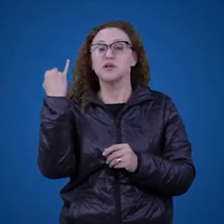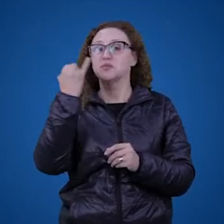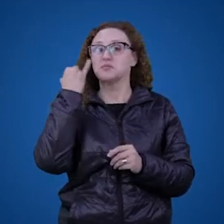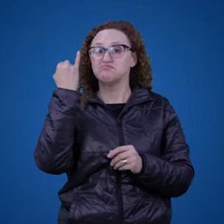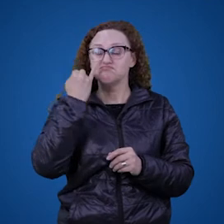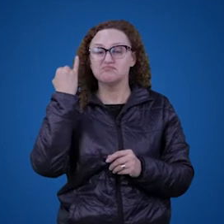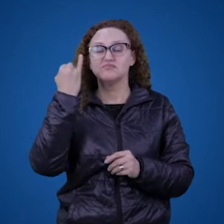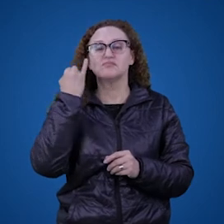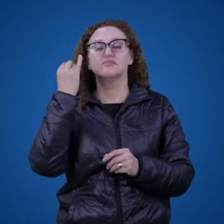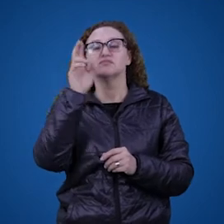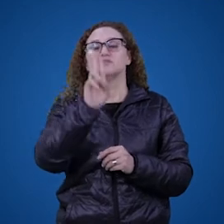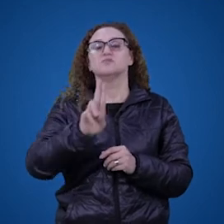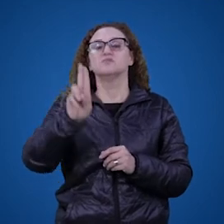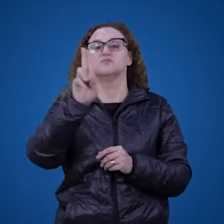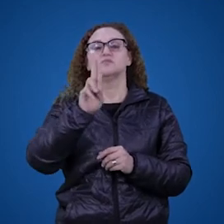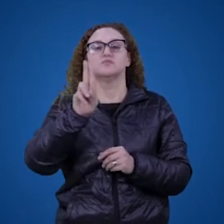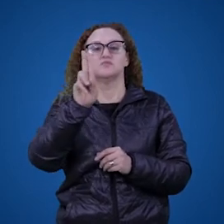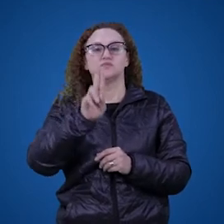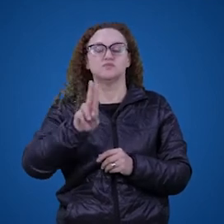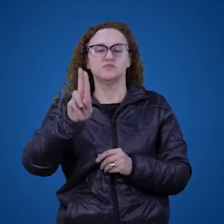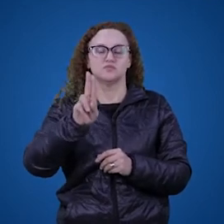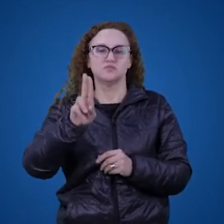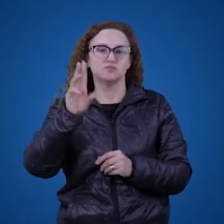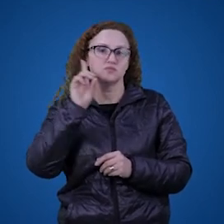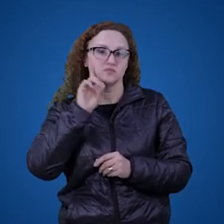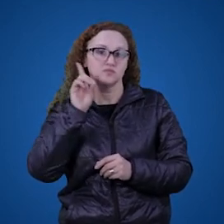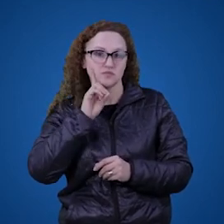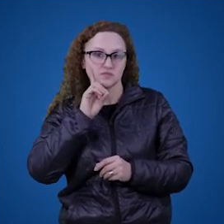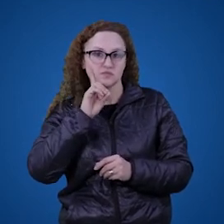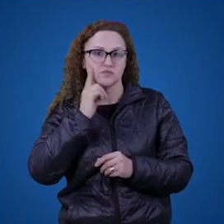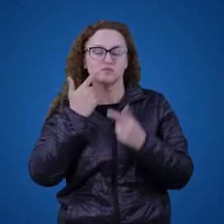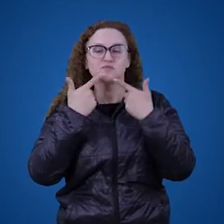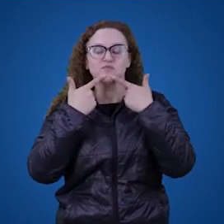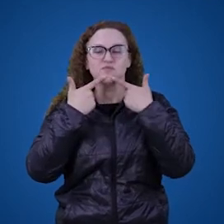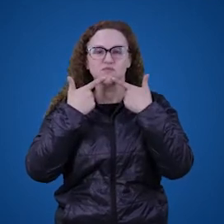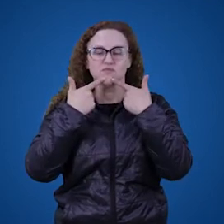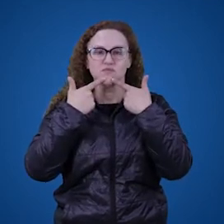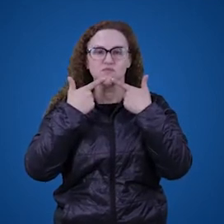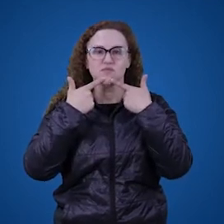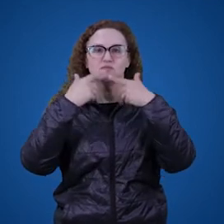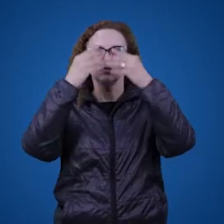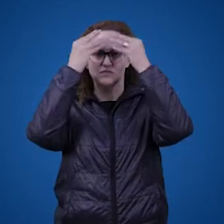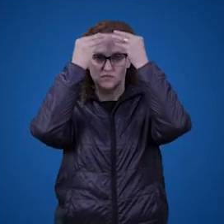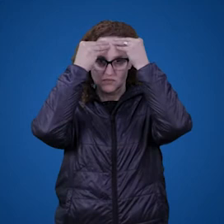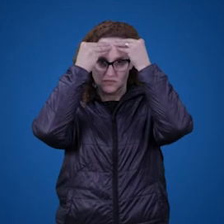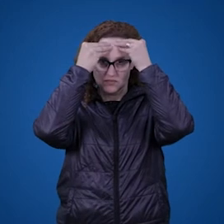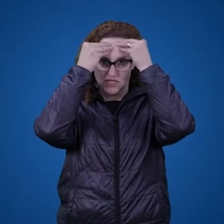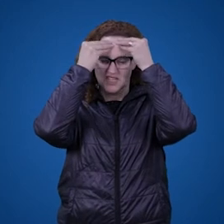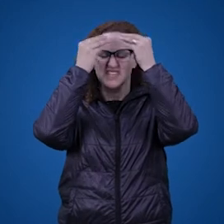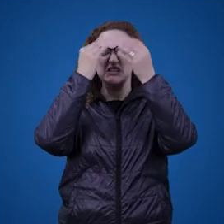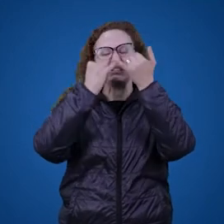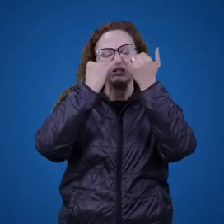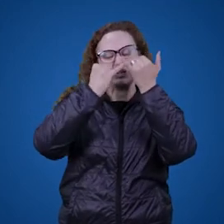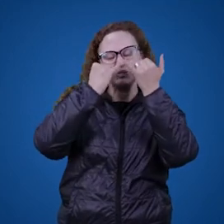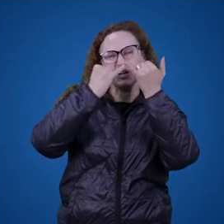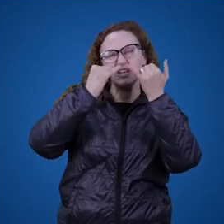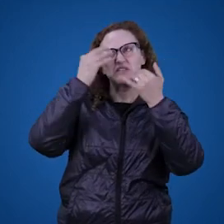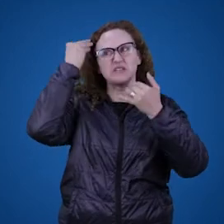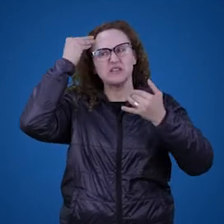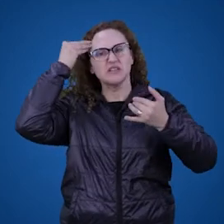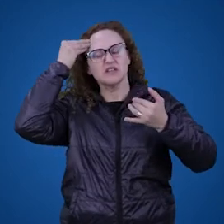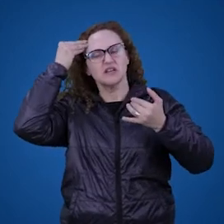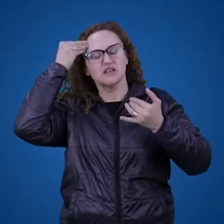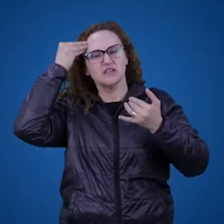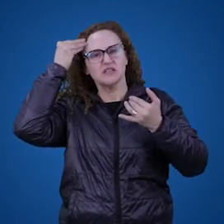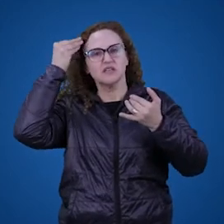cotidiano da linguagem. E as frases ficam, então, comparecendo como entidades abstratas que a gente